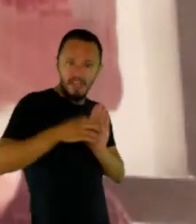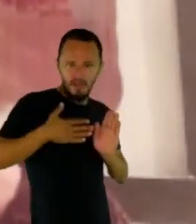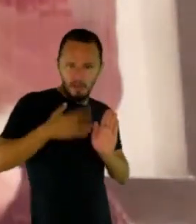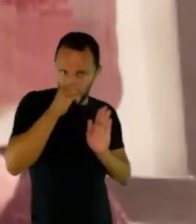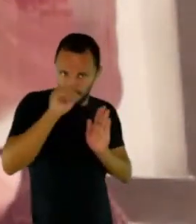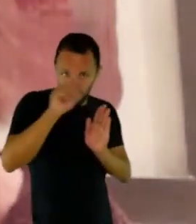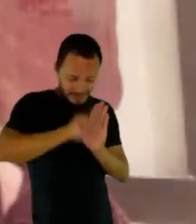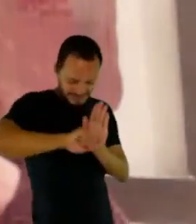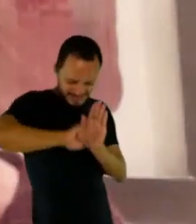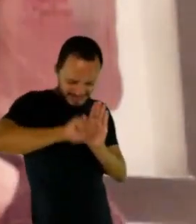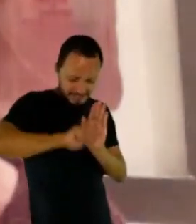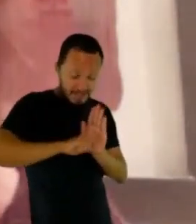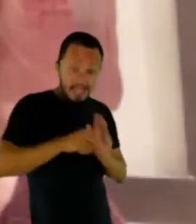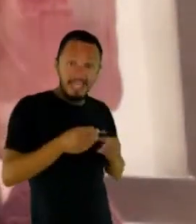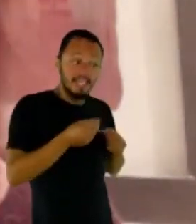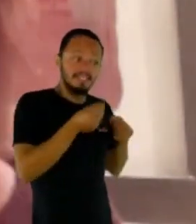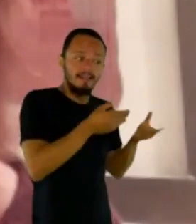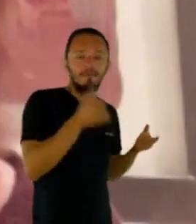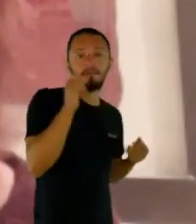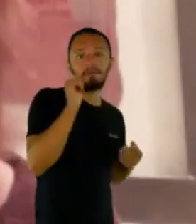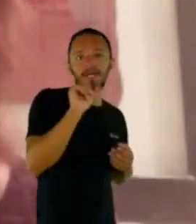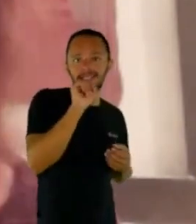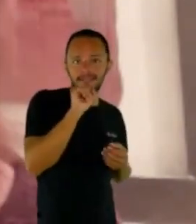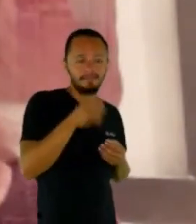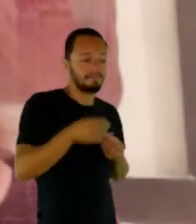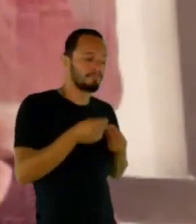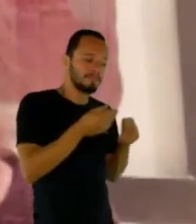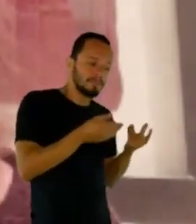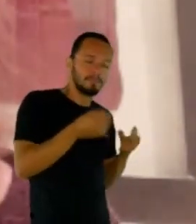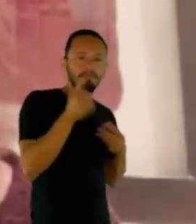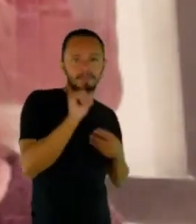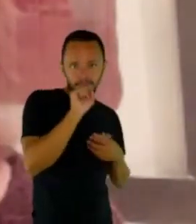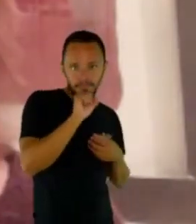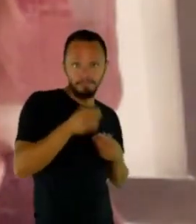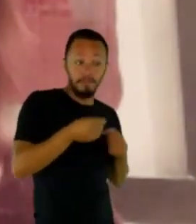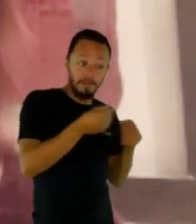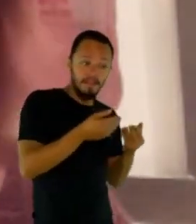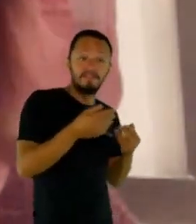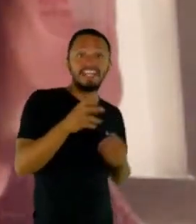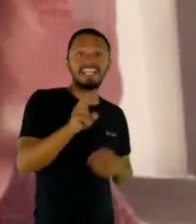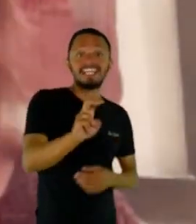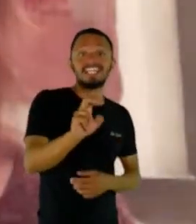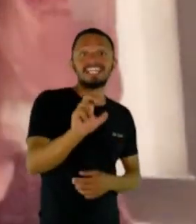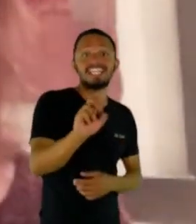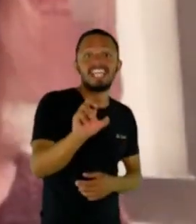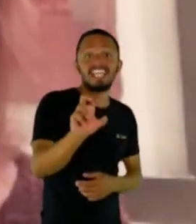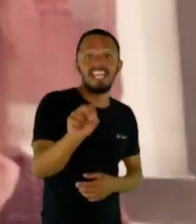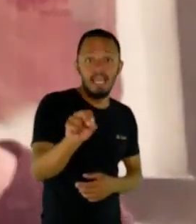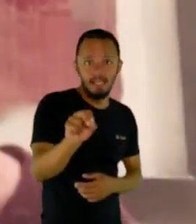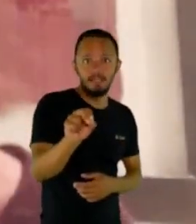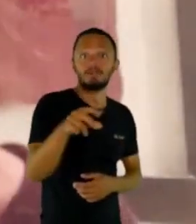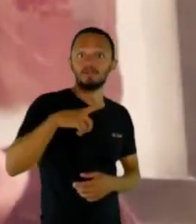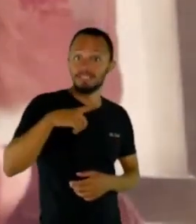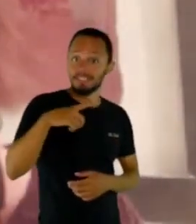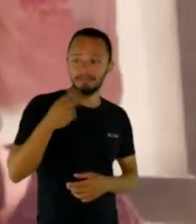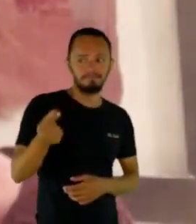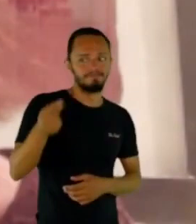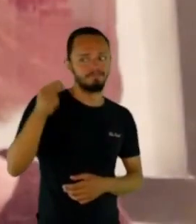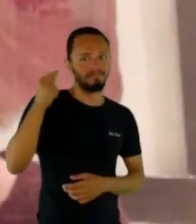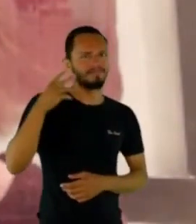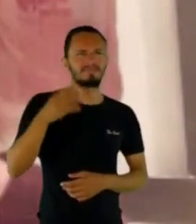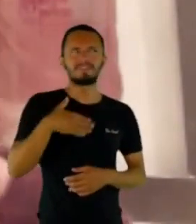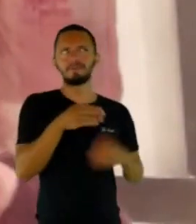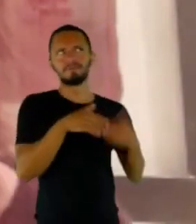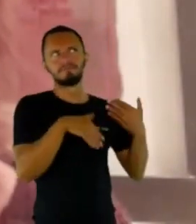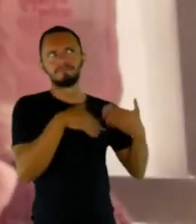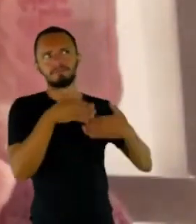um afã de conhecer, de saber do mundo através dos livros. E isso eu passei para os meus filhos, e isso eu tenho até hoje. Então,